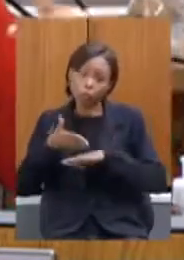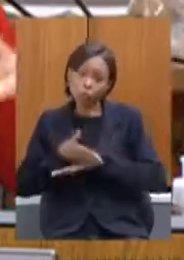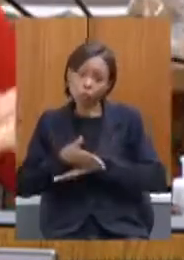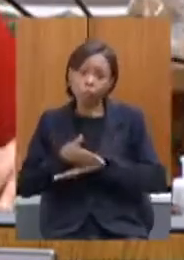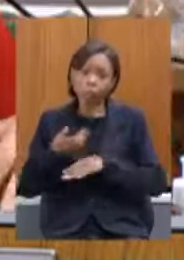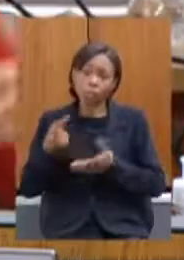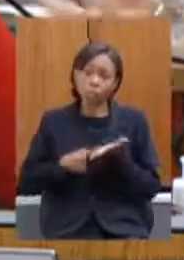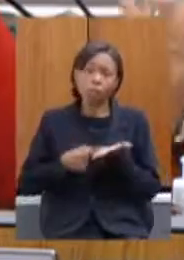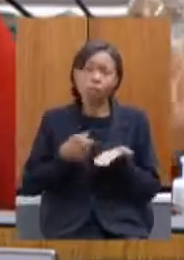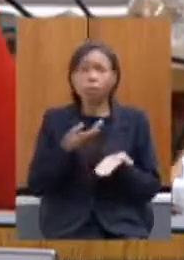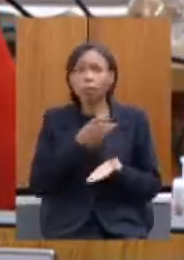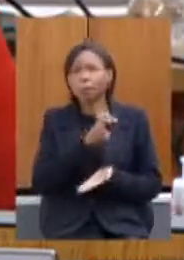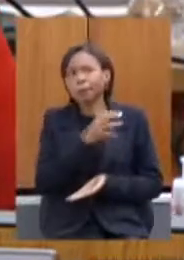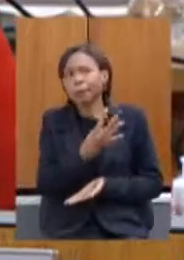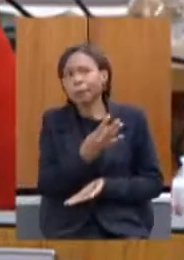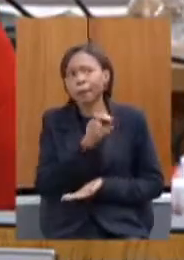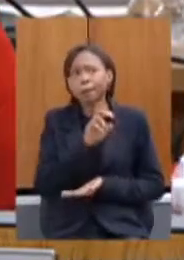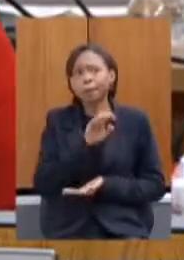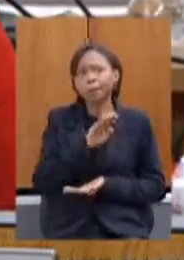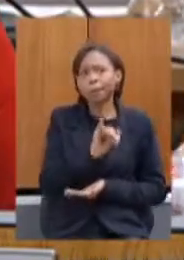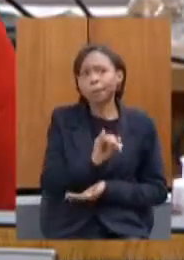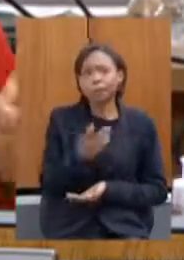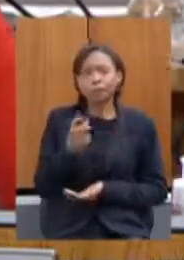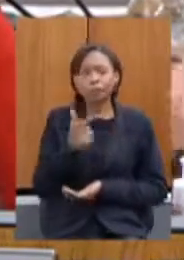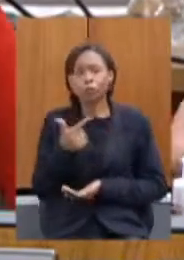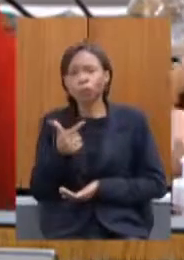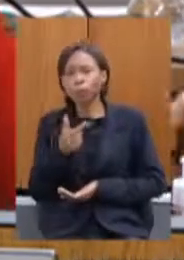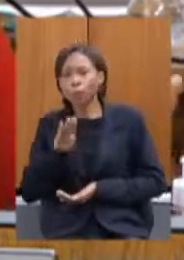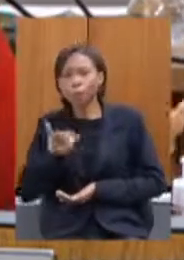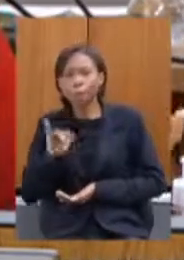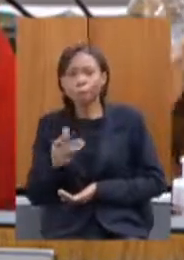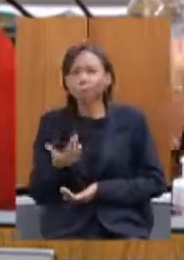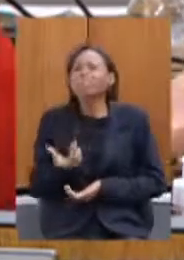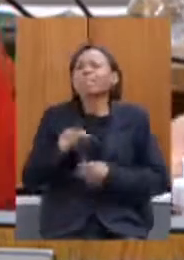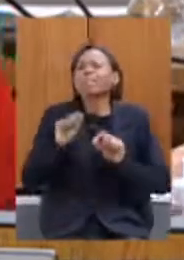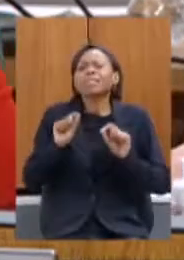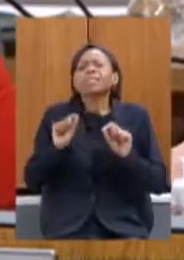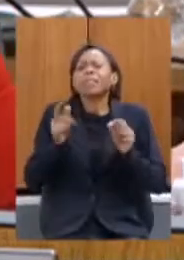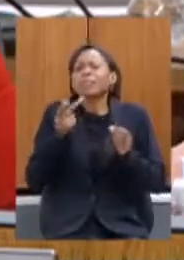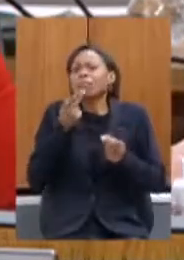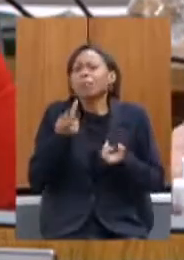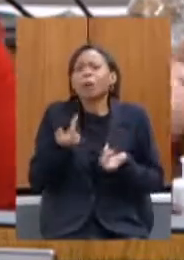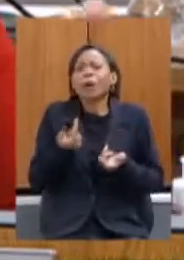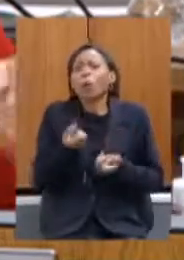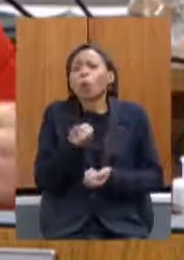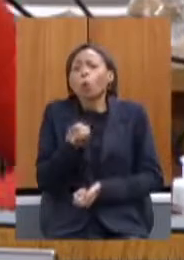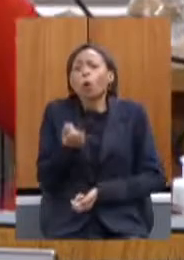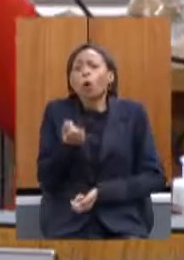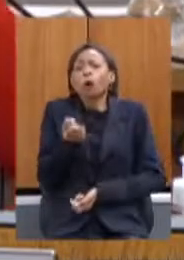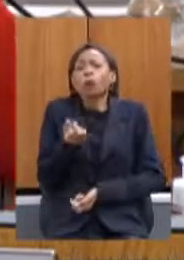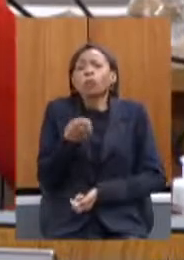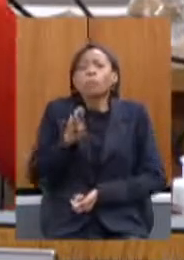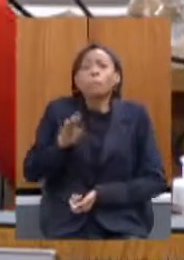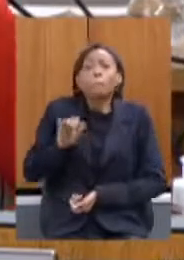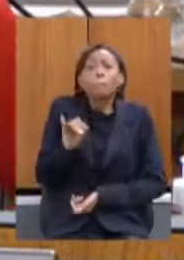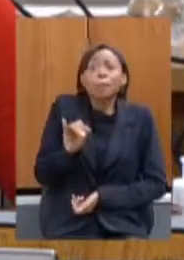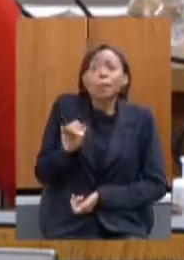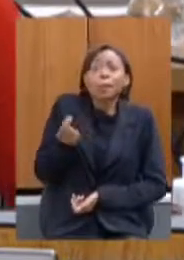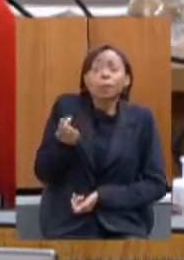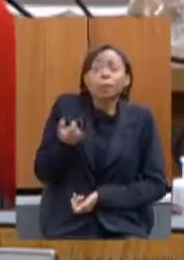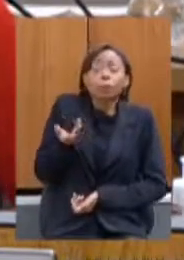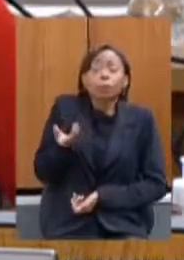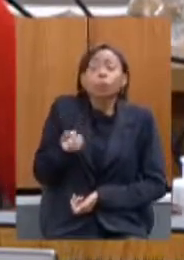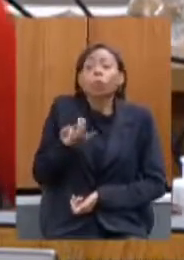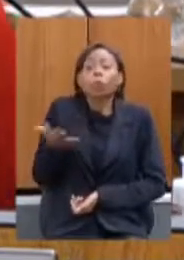16 bi 22 bi quem vai decidir quantos bi o estado de Minas Gerais abrirá a mão